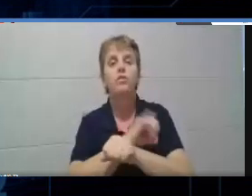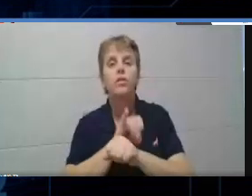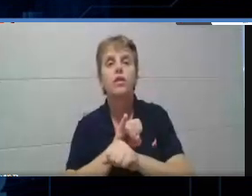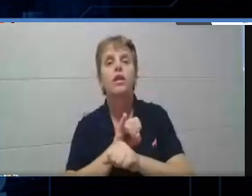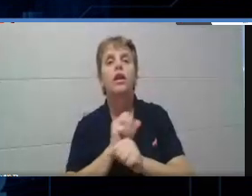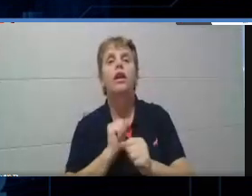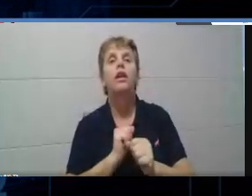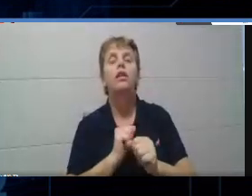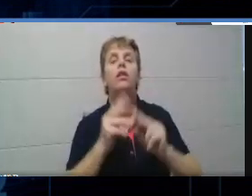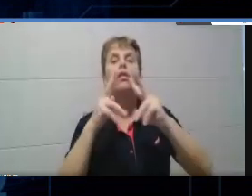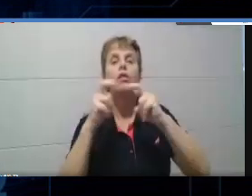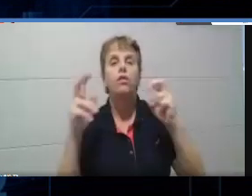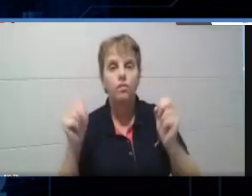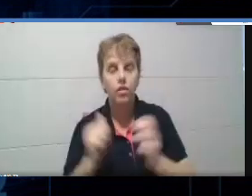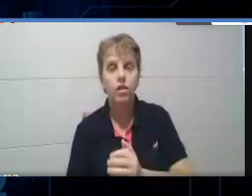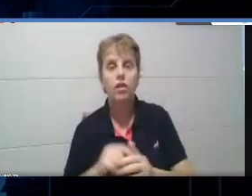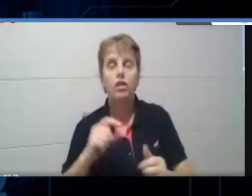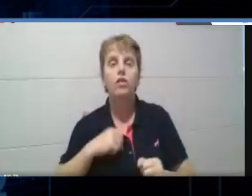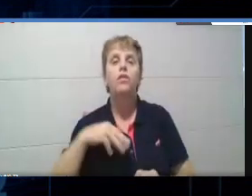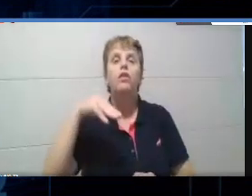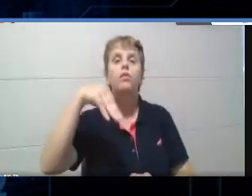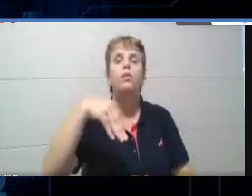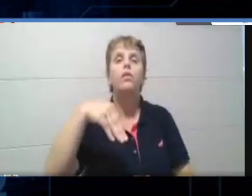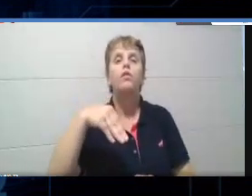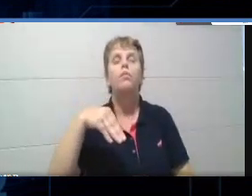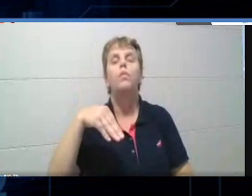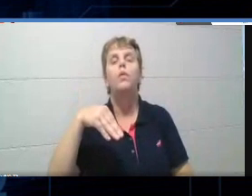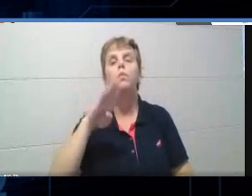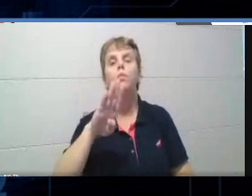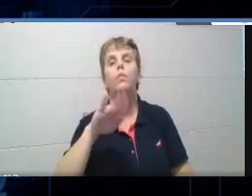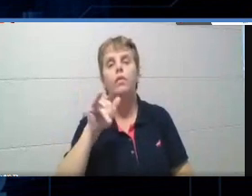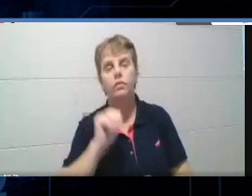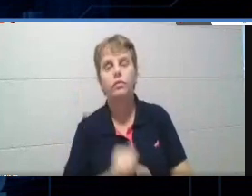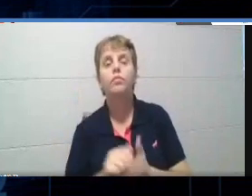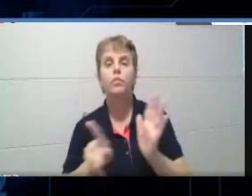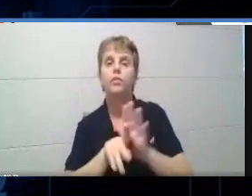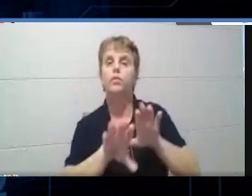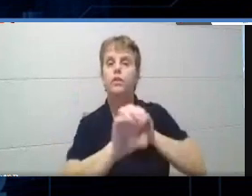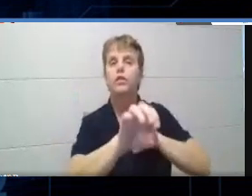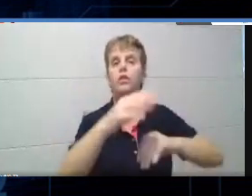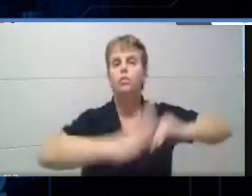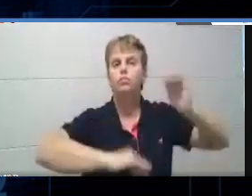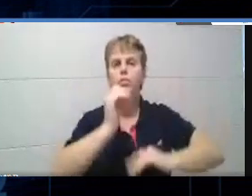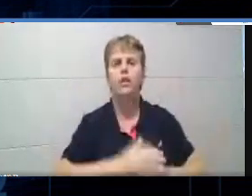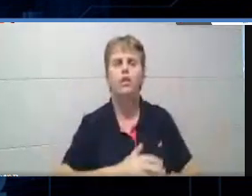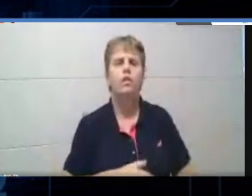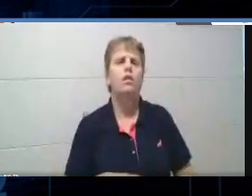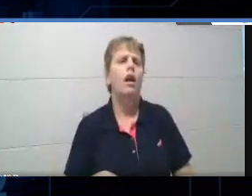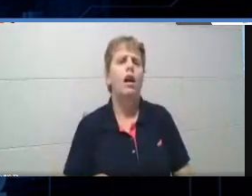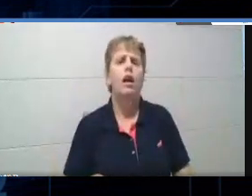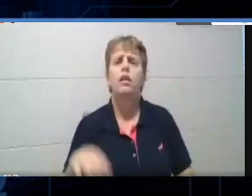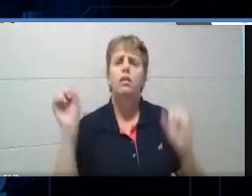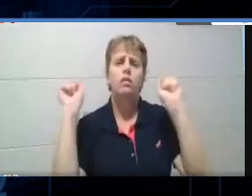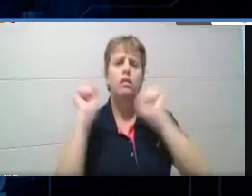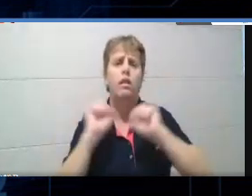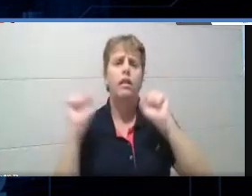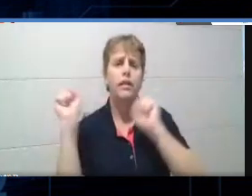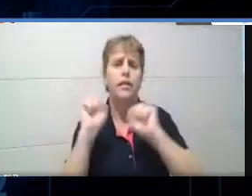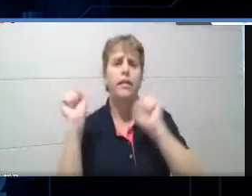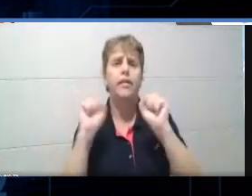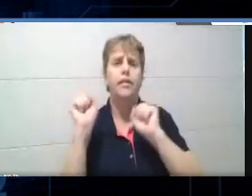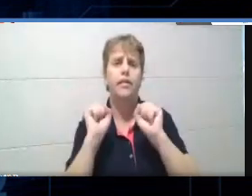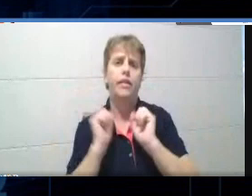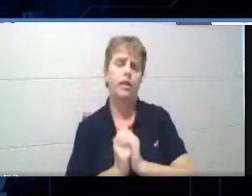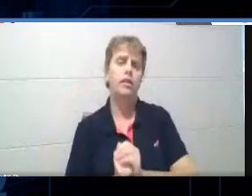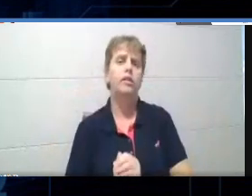MBI, em Educação Profissional, foi bem interessante, e é um lindo ouvir sobre ele, tá, então pesquisem, quem não